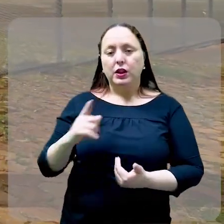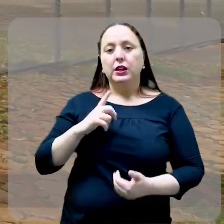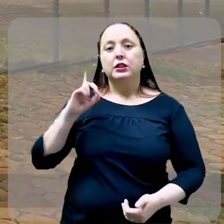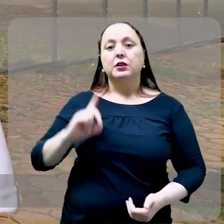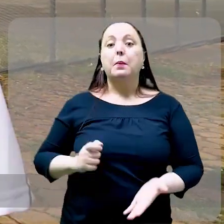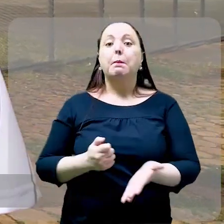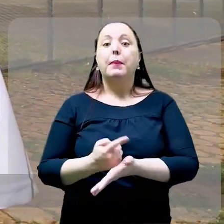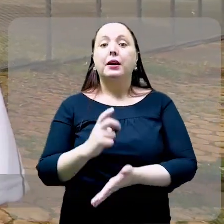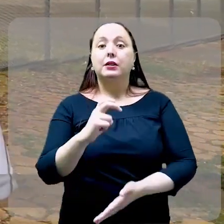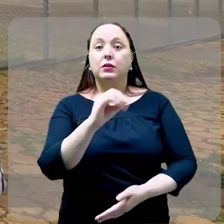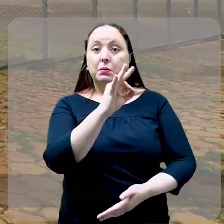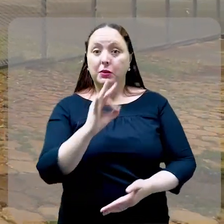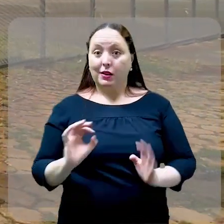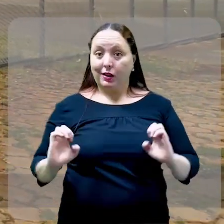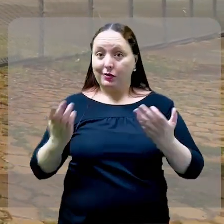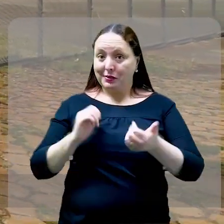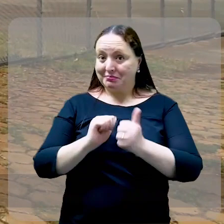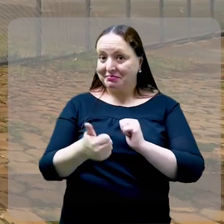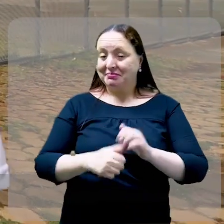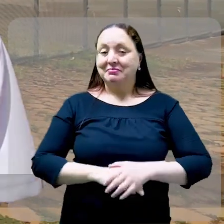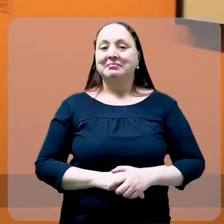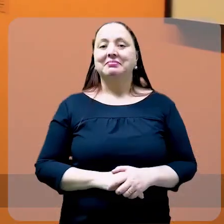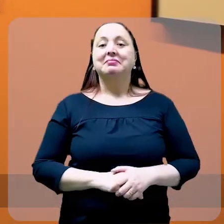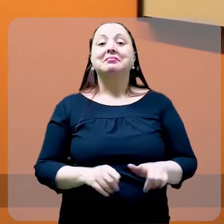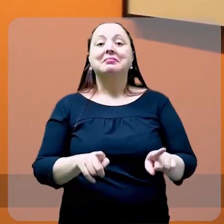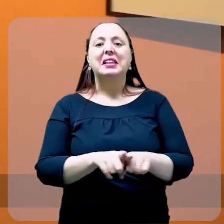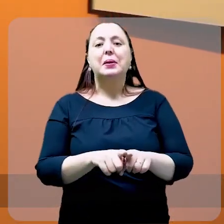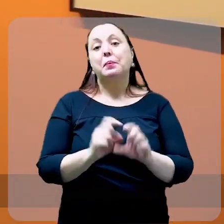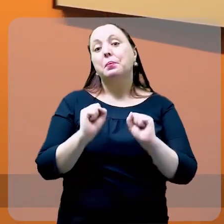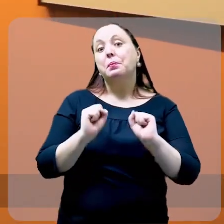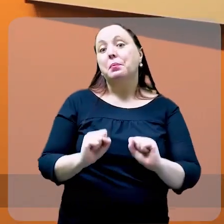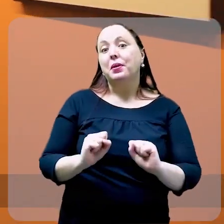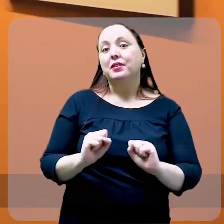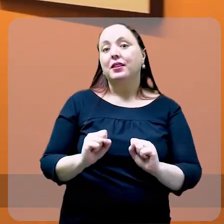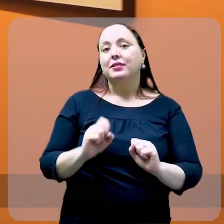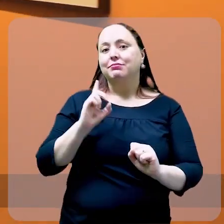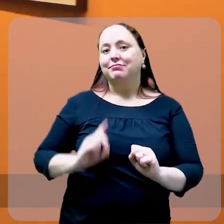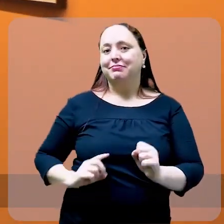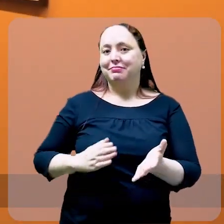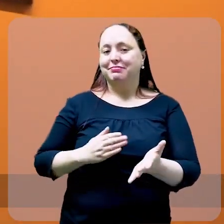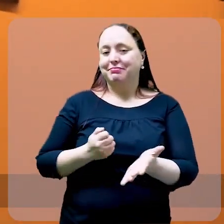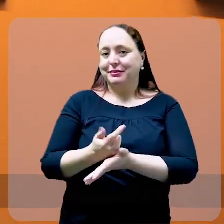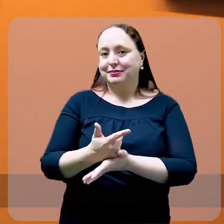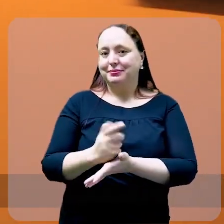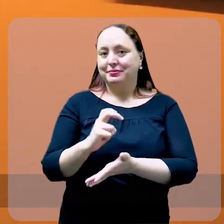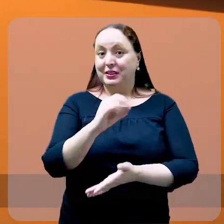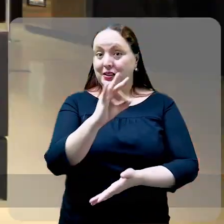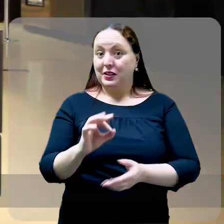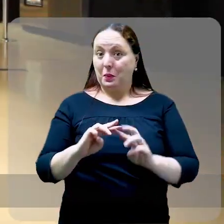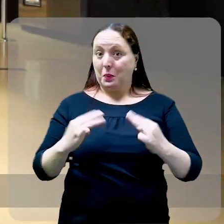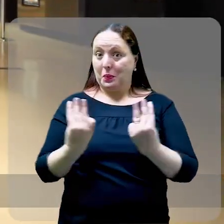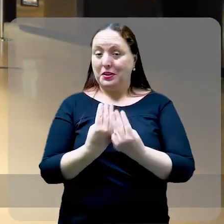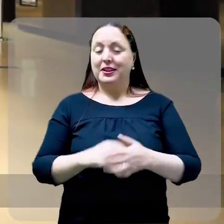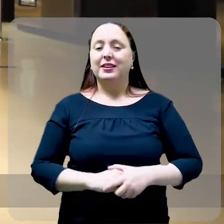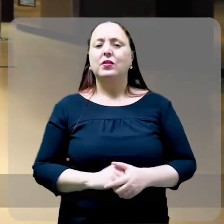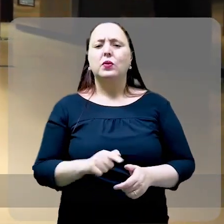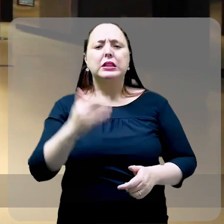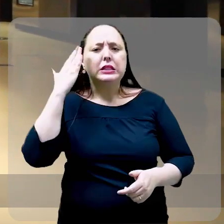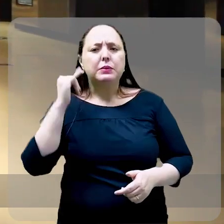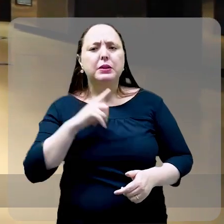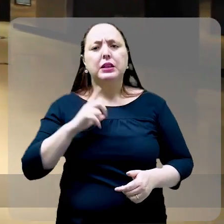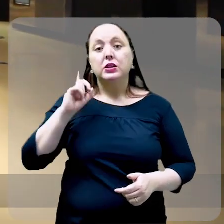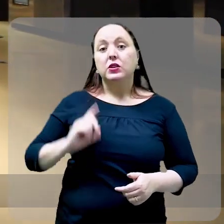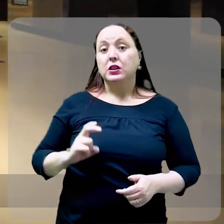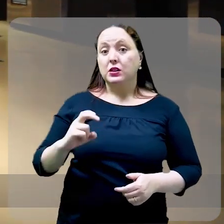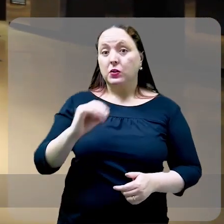Jovem você tem direito a meia entrada em eventos esportivos? Você sabia que com a ID Jovem você tem direito a meia entrada no museu? Você sabia que com a ID